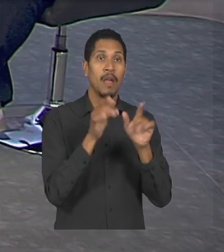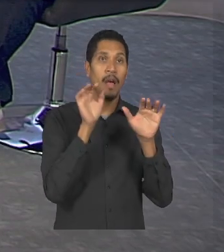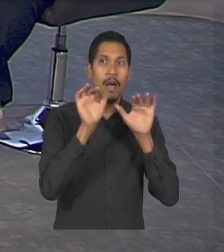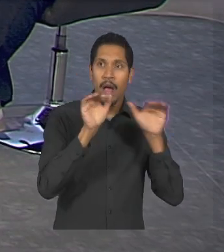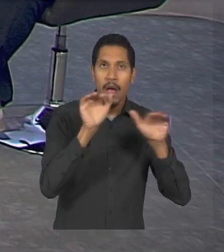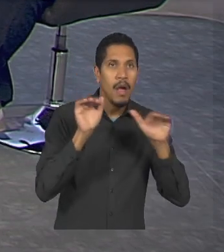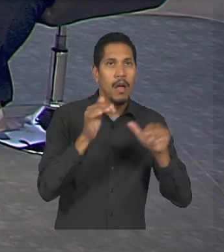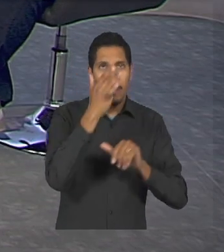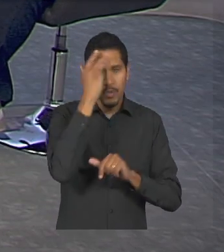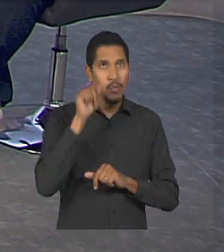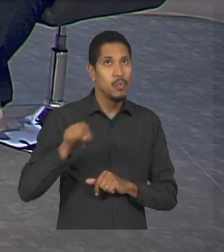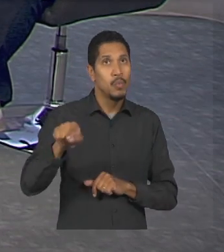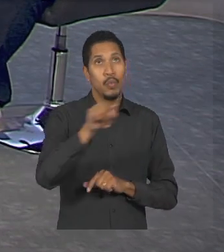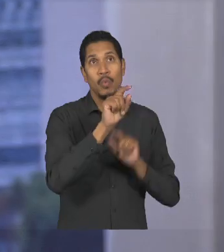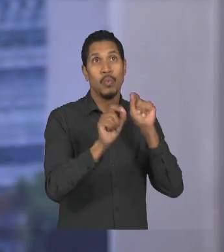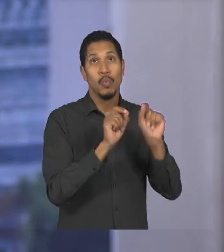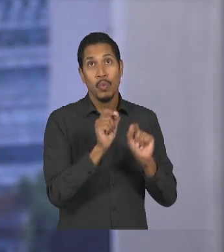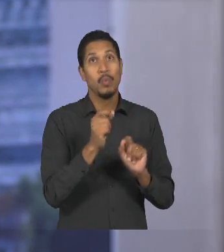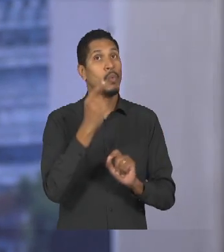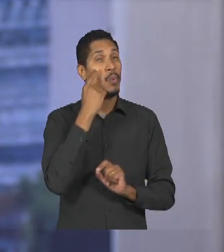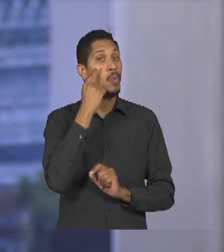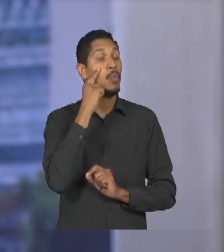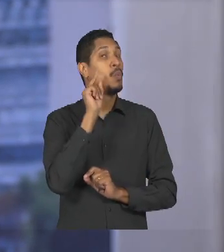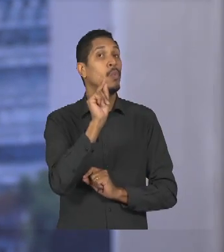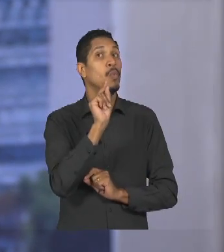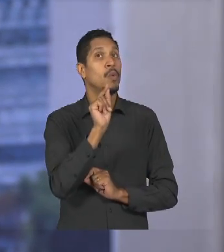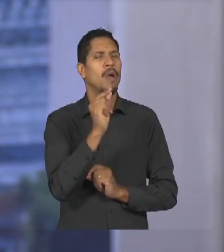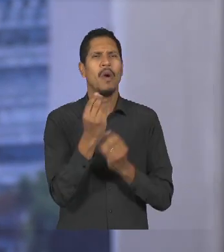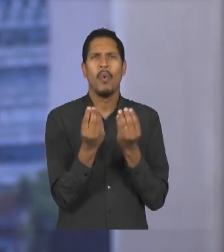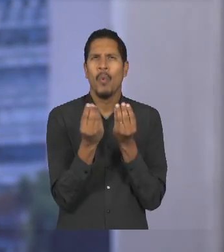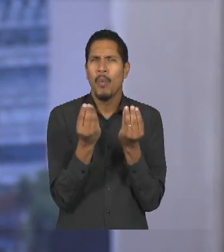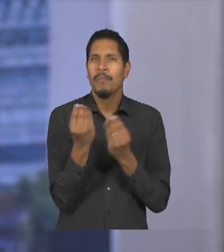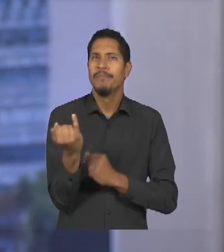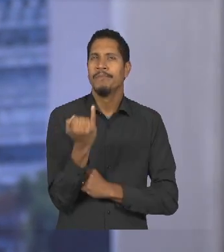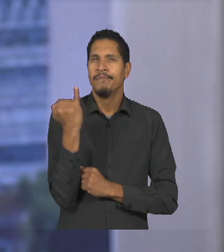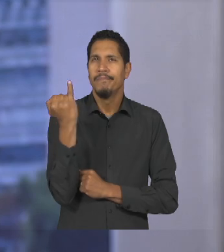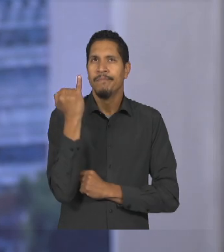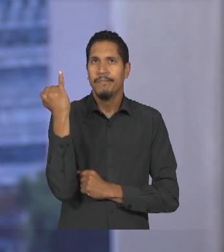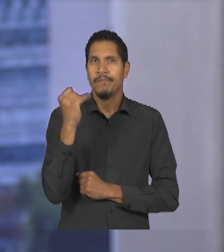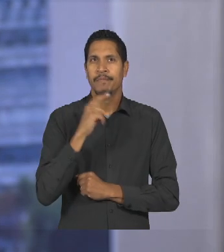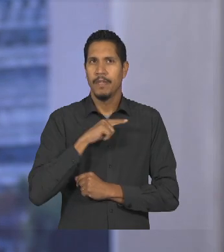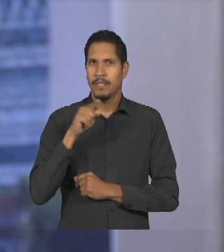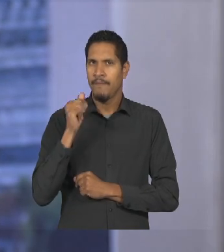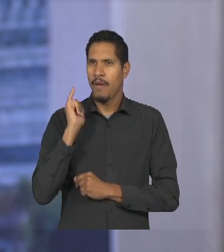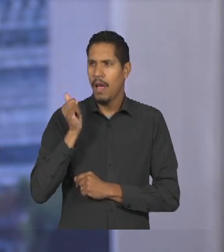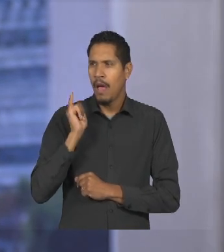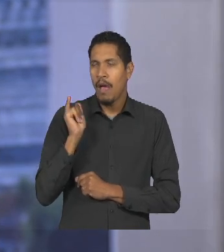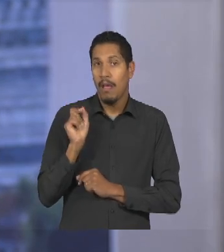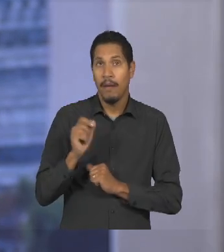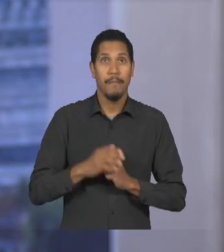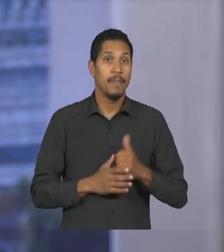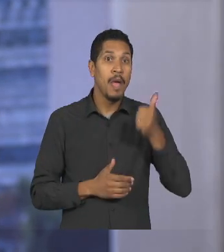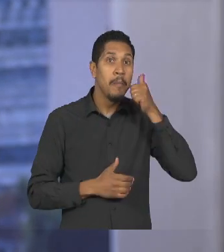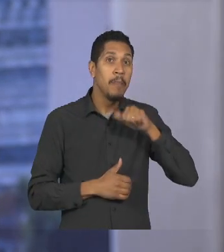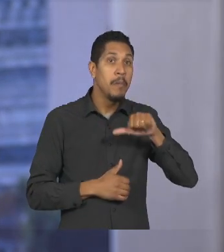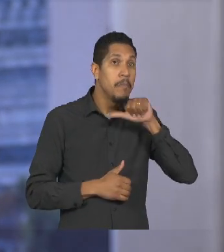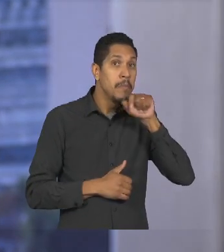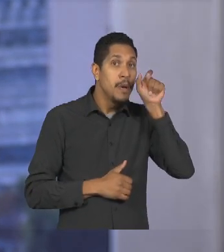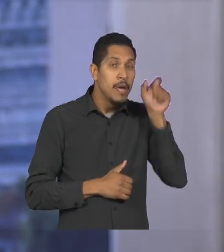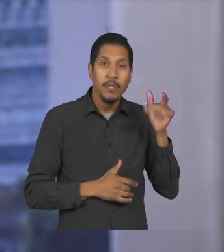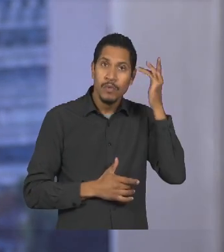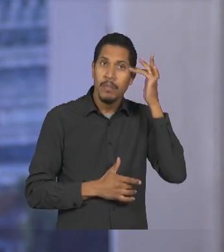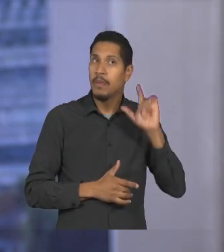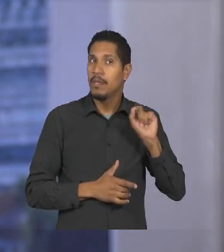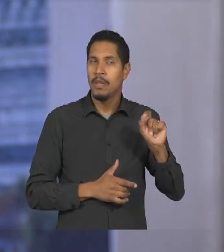assistindo agora para ver a importância desta fala a mãe não sabia que o filho